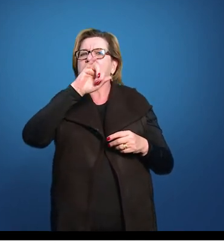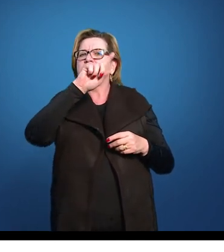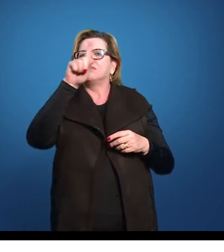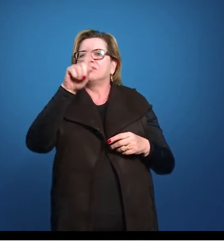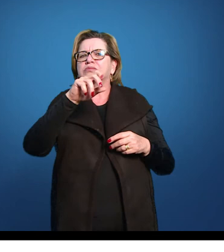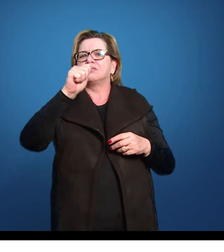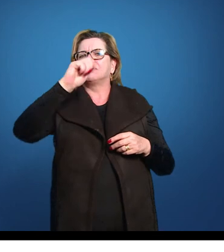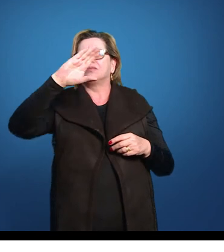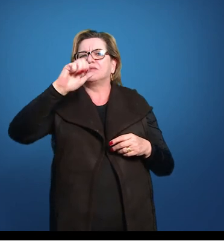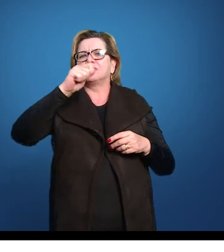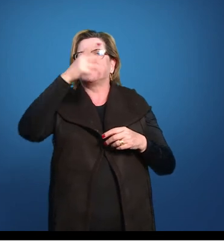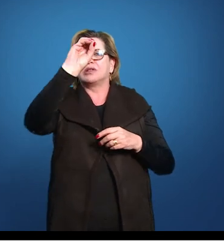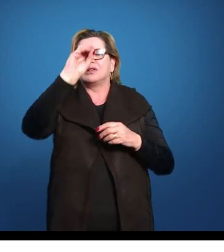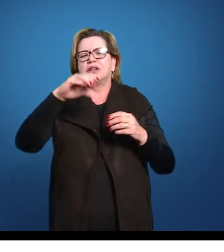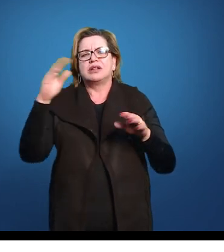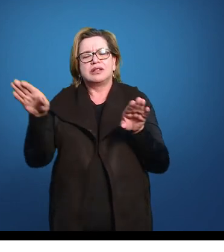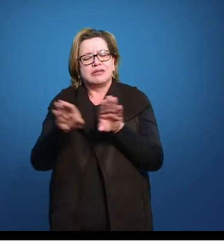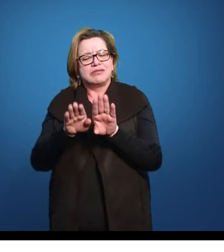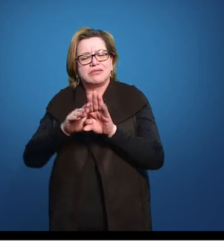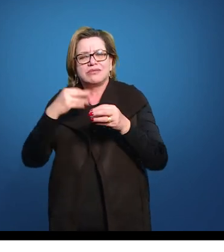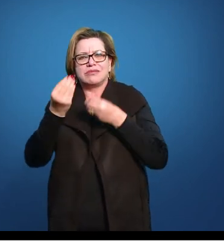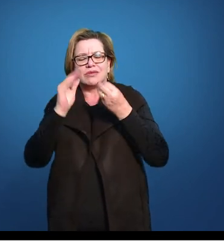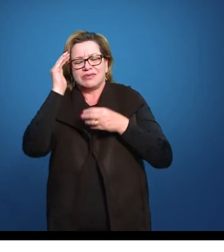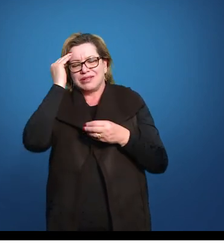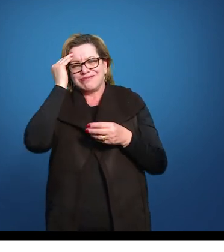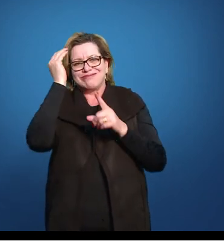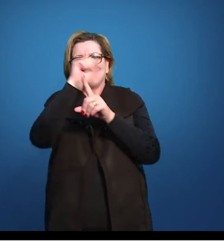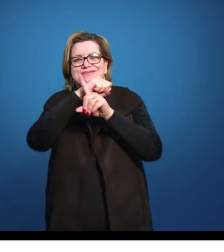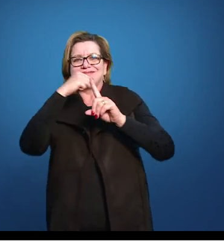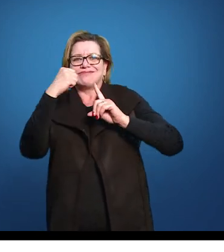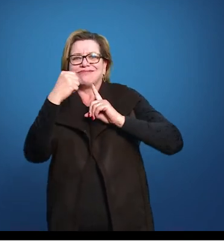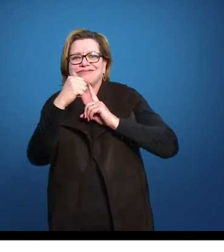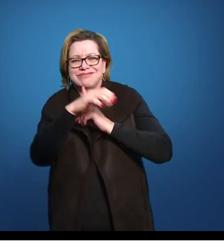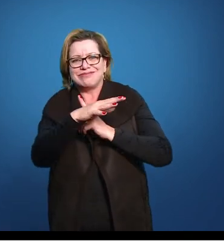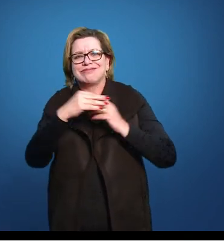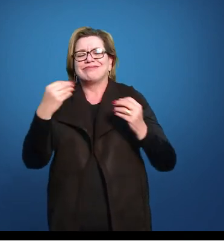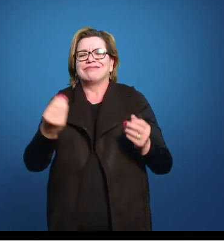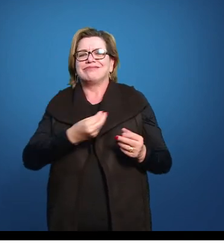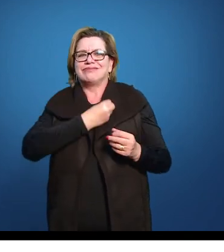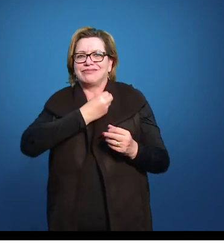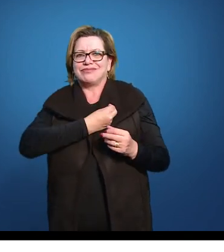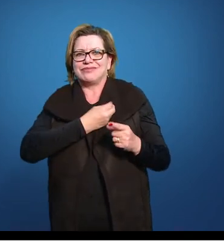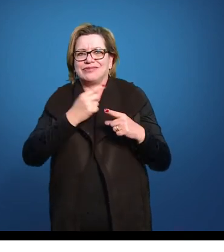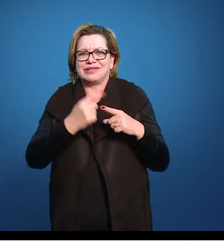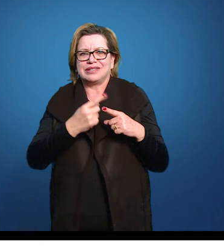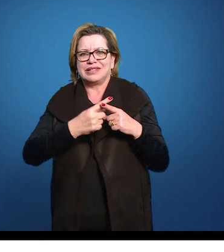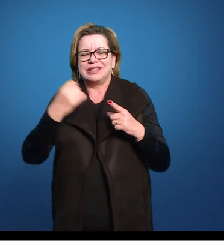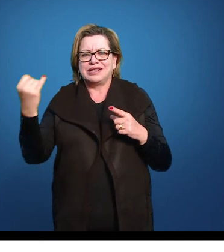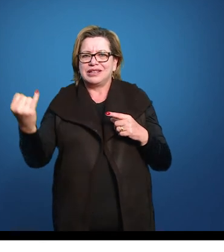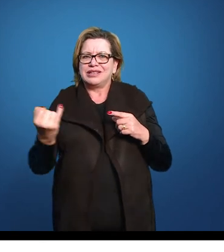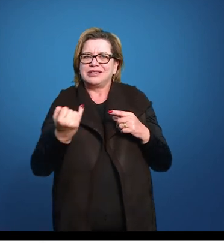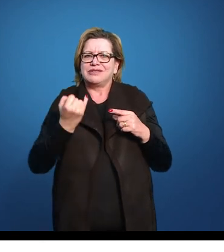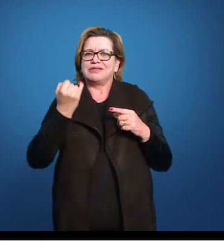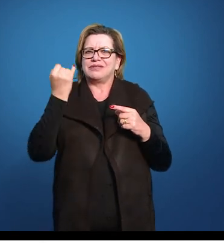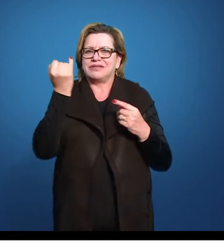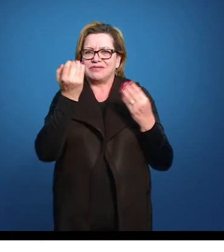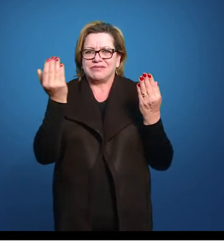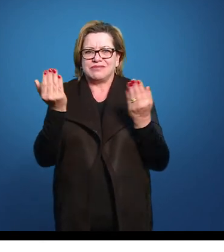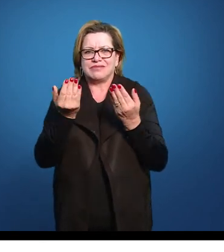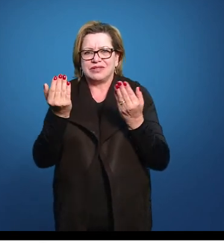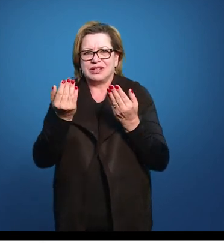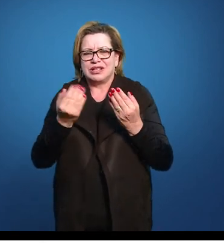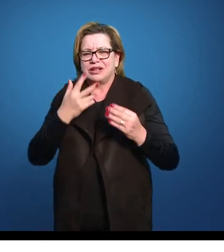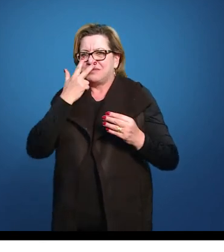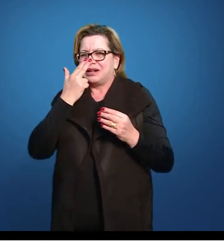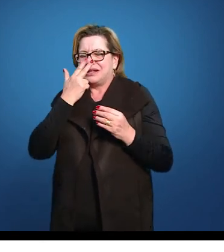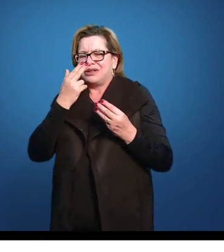de circular na sociedade e entender um pouco mais a sociedade que a gente vive, o que é uma coisa muito importante nesses tempos em que nós somos